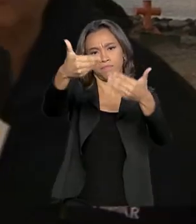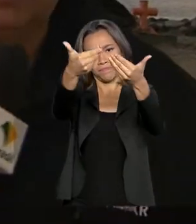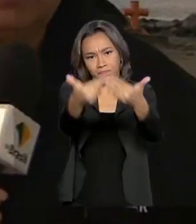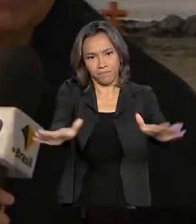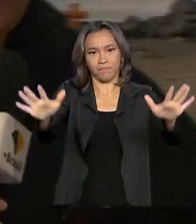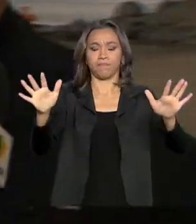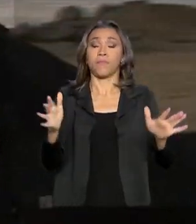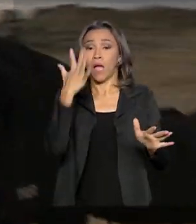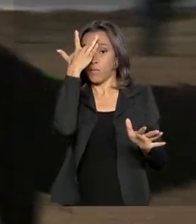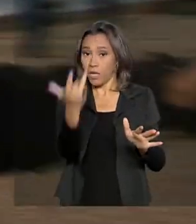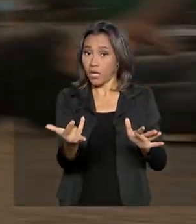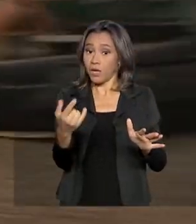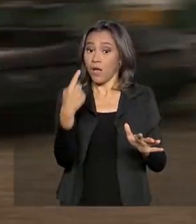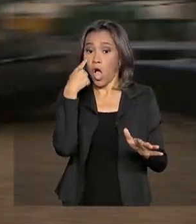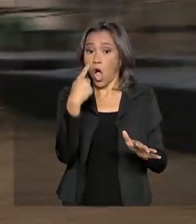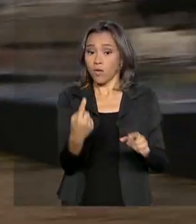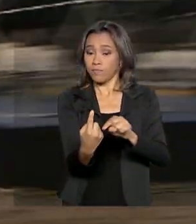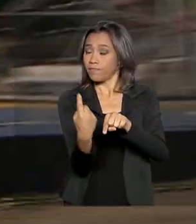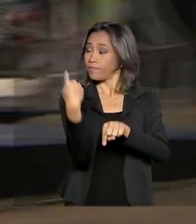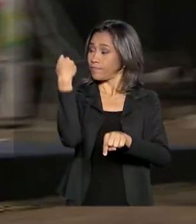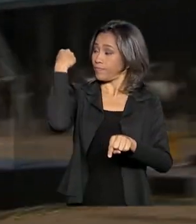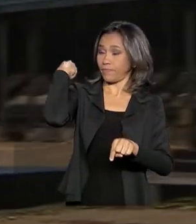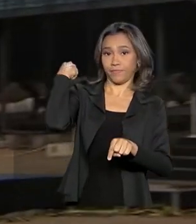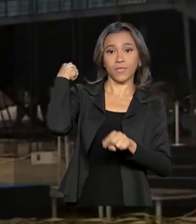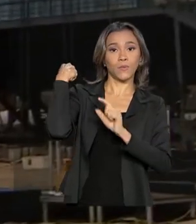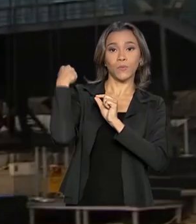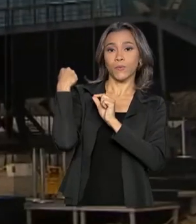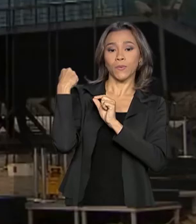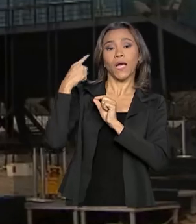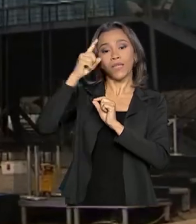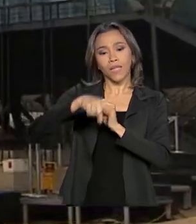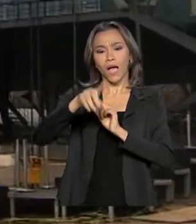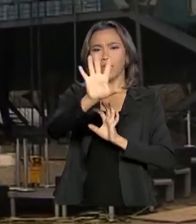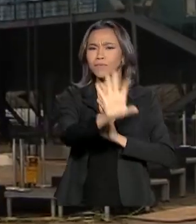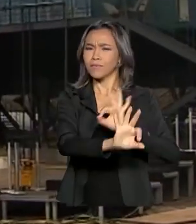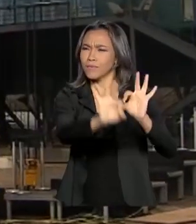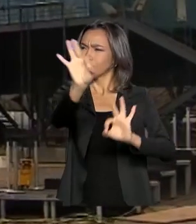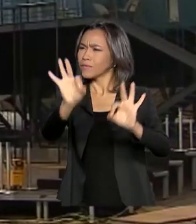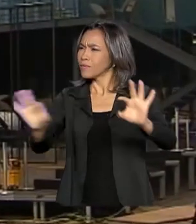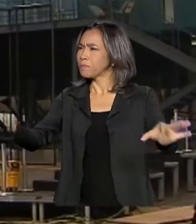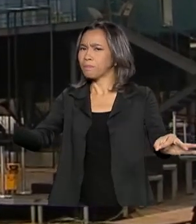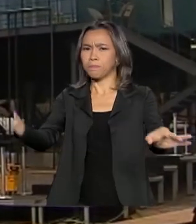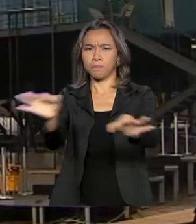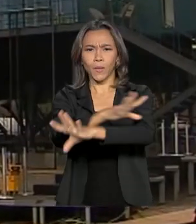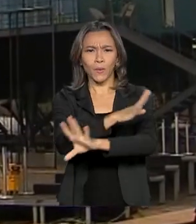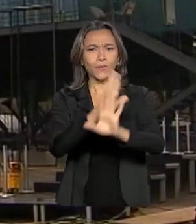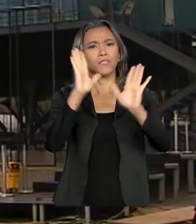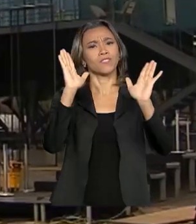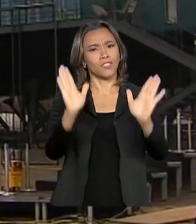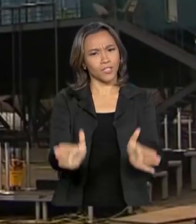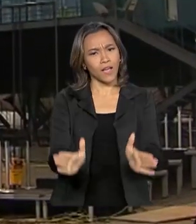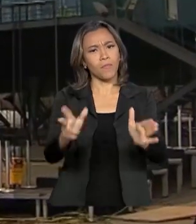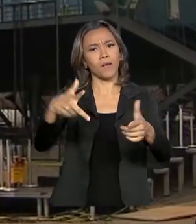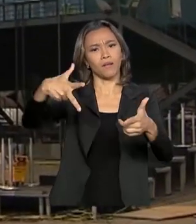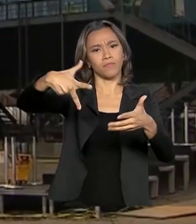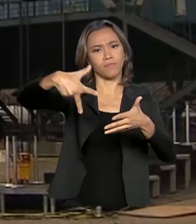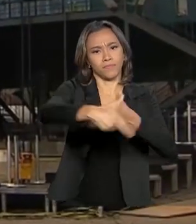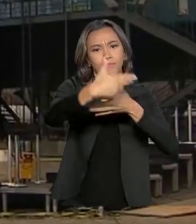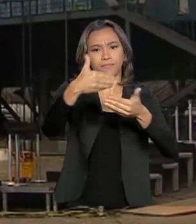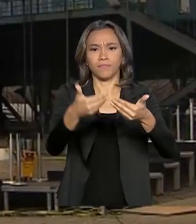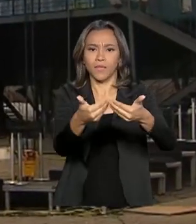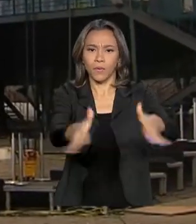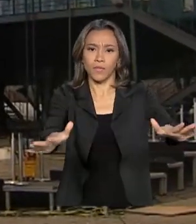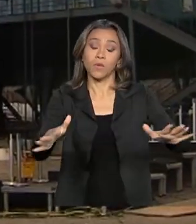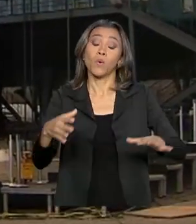A estação está bem aqui atrás. Como vocês podem perceber, ela está completamente pronta para esta reinauguração. O governo